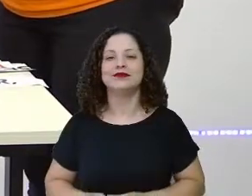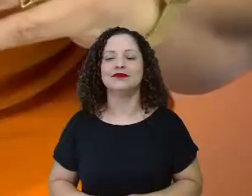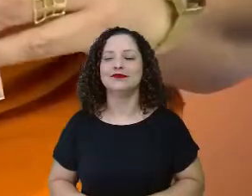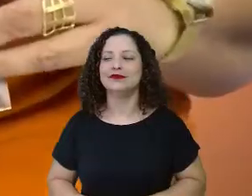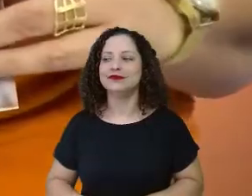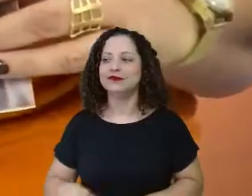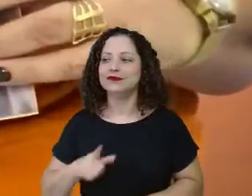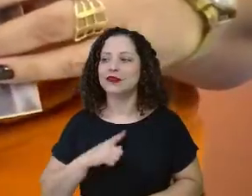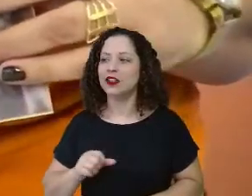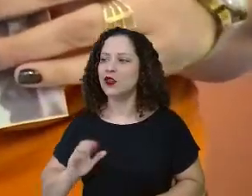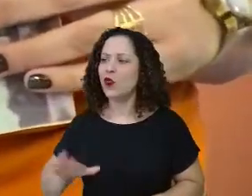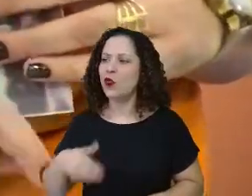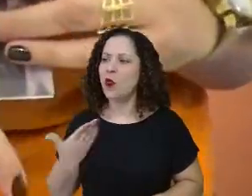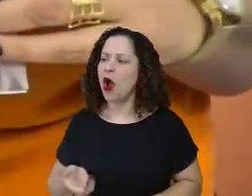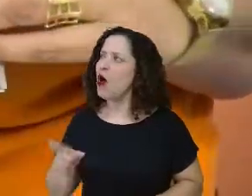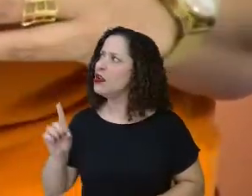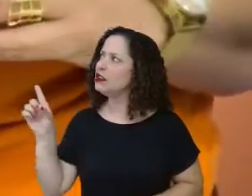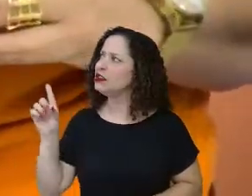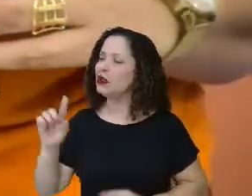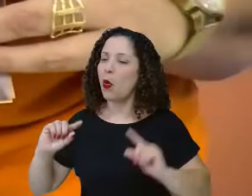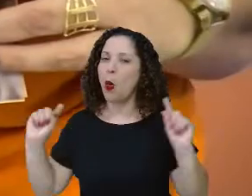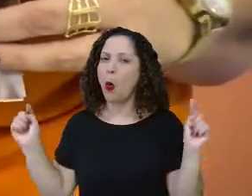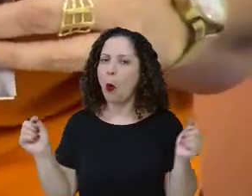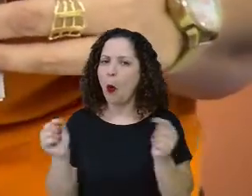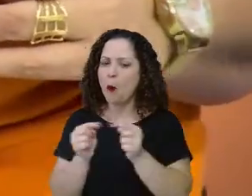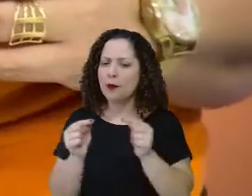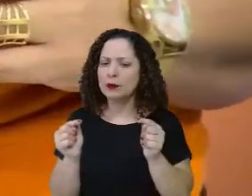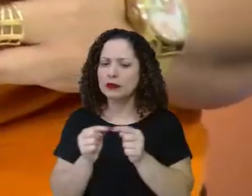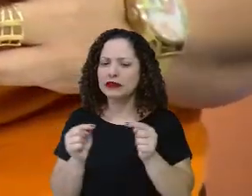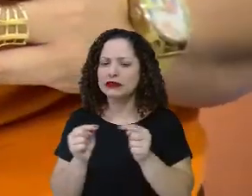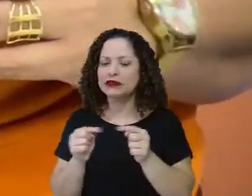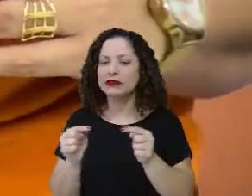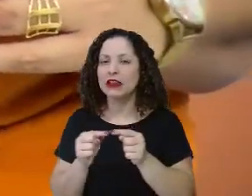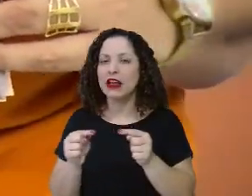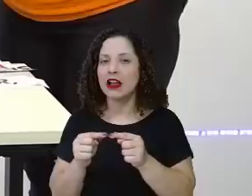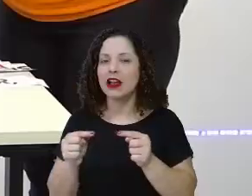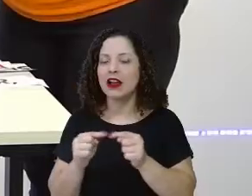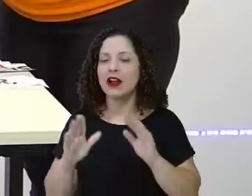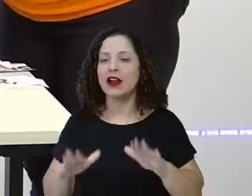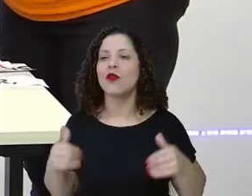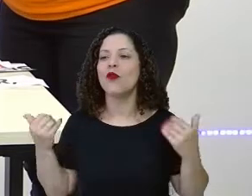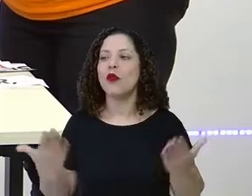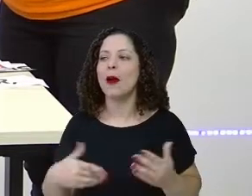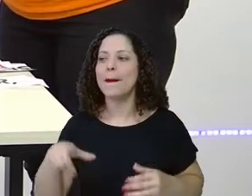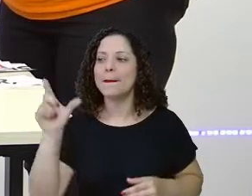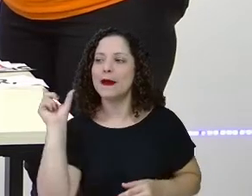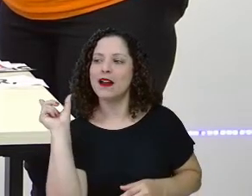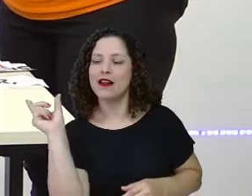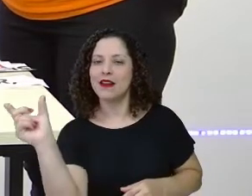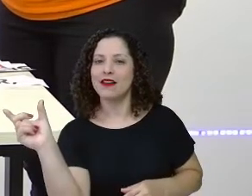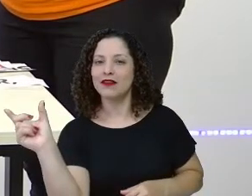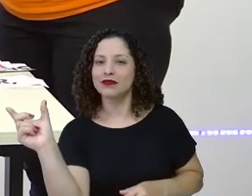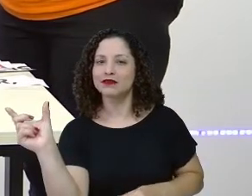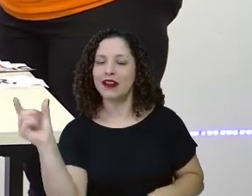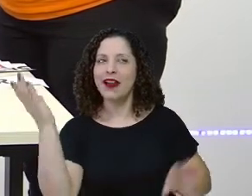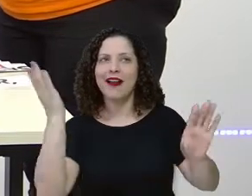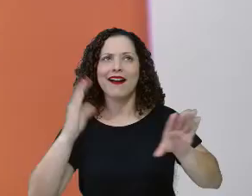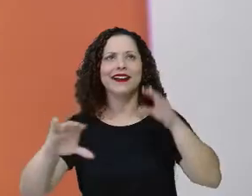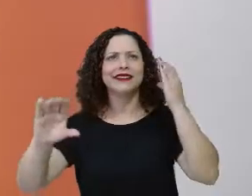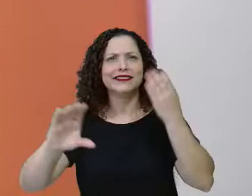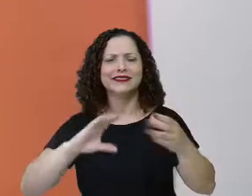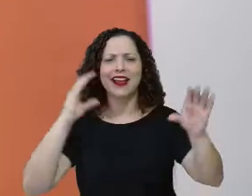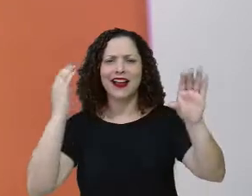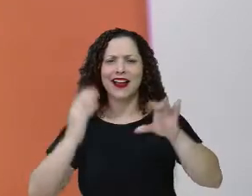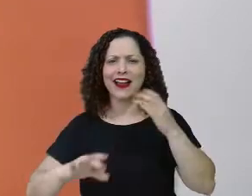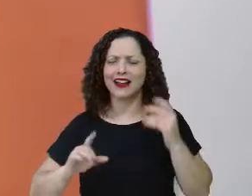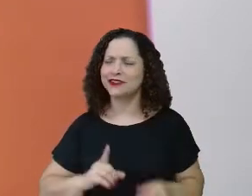Qual a imagem que tu vai colocar aqui para significar essa palavra aqui? Qual é a palavra que tem aqui? Cantar! Cantar! Essa?